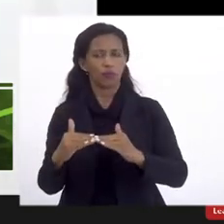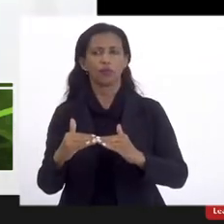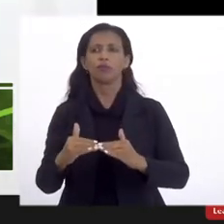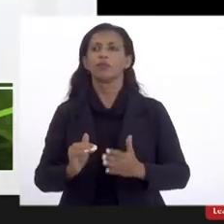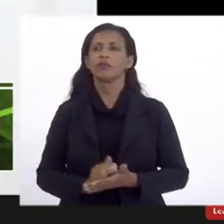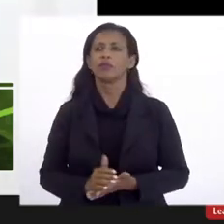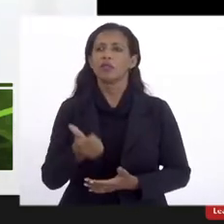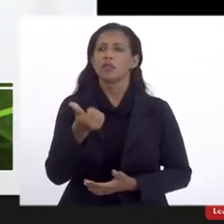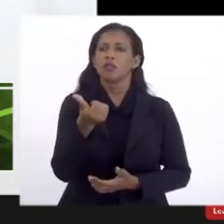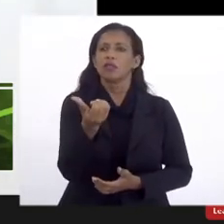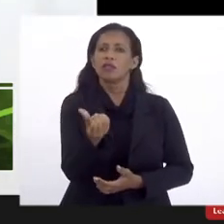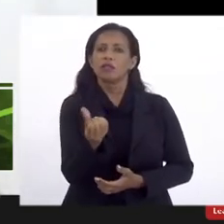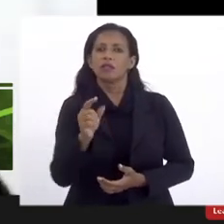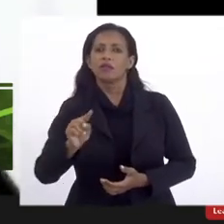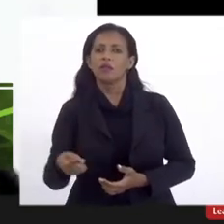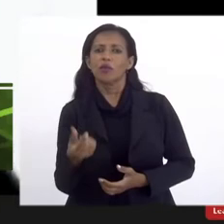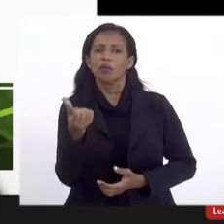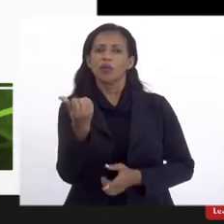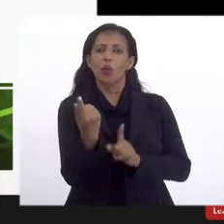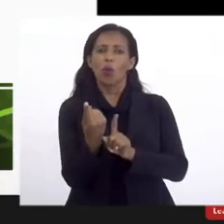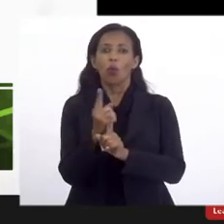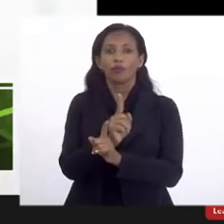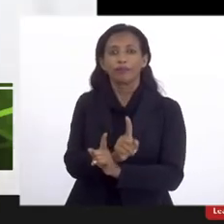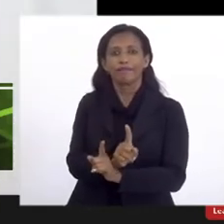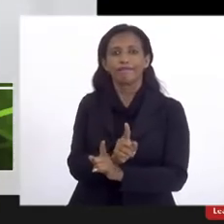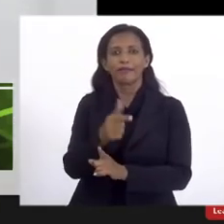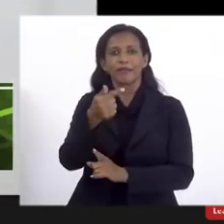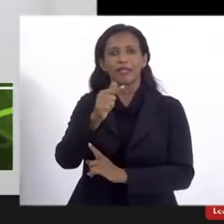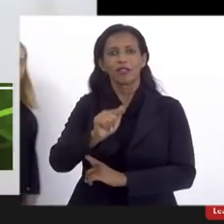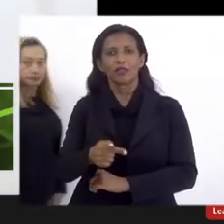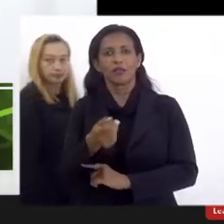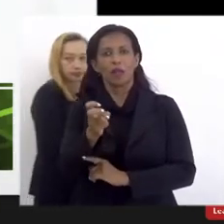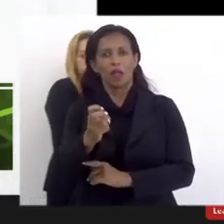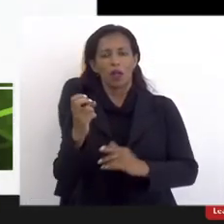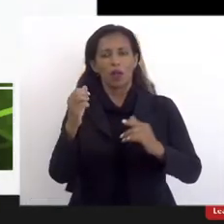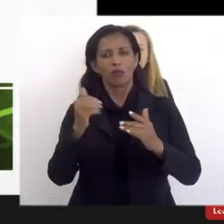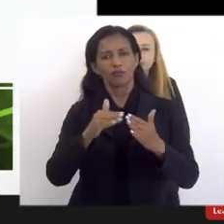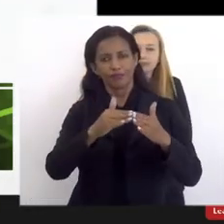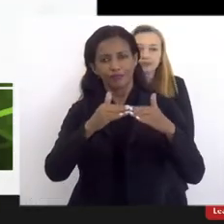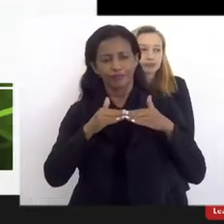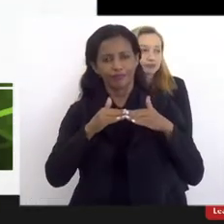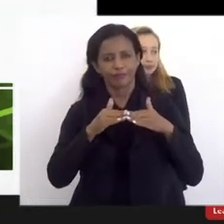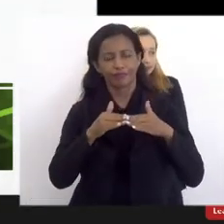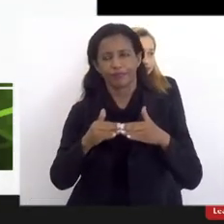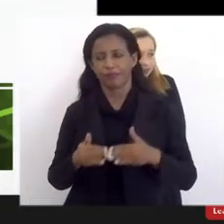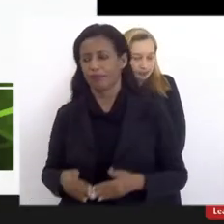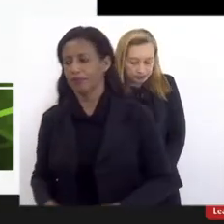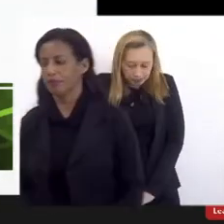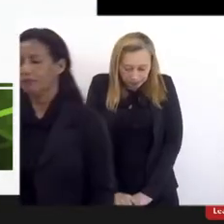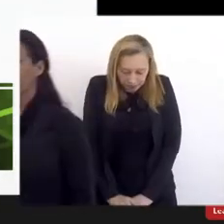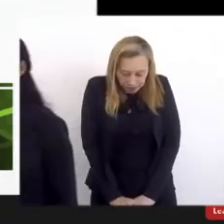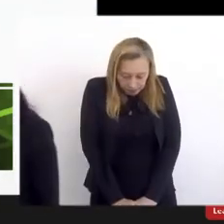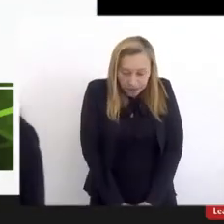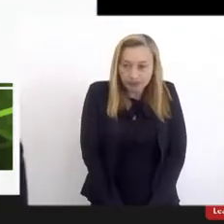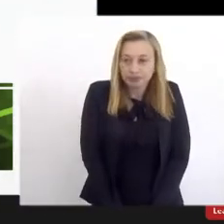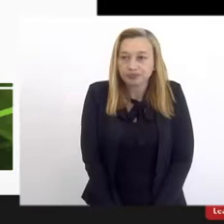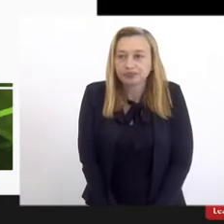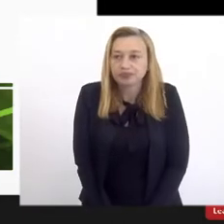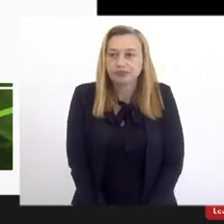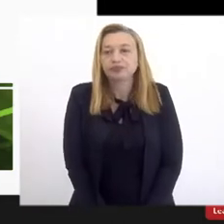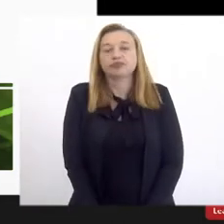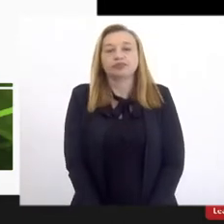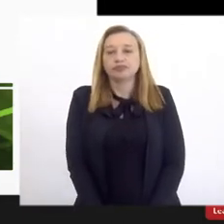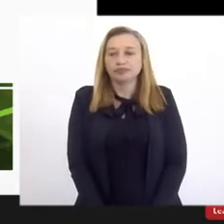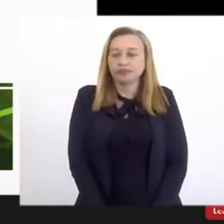16,6% contrários e 7,5% de abstenção. Assim, batendo o coro mínimo, ficou decidido